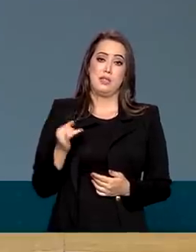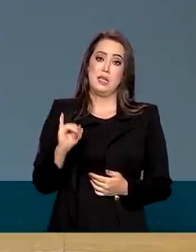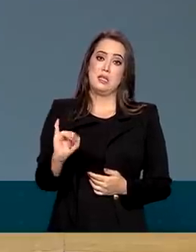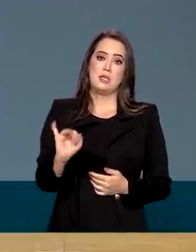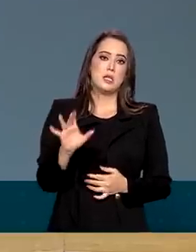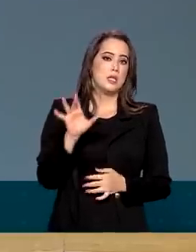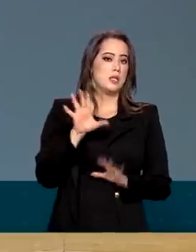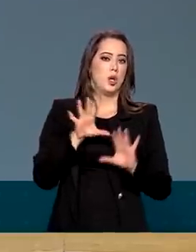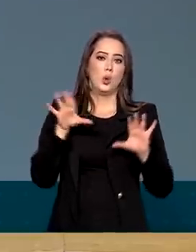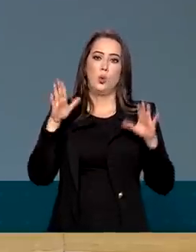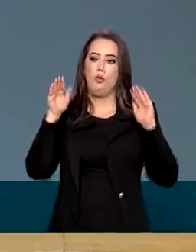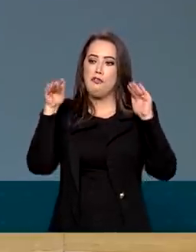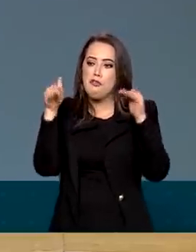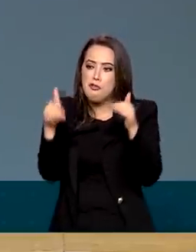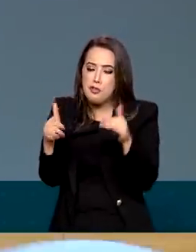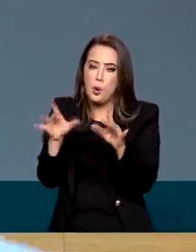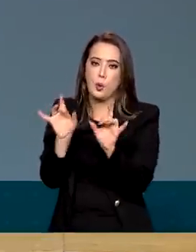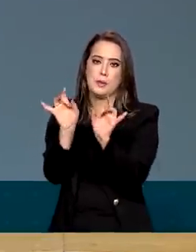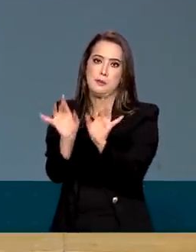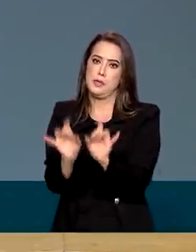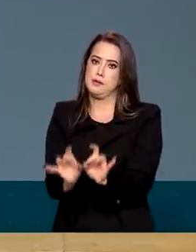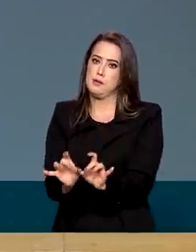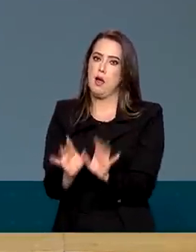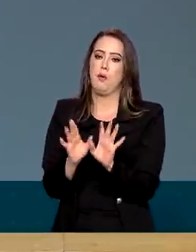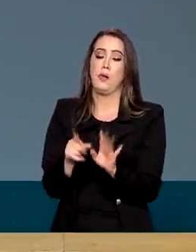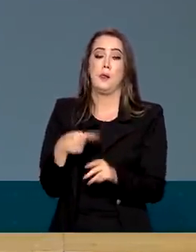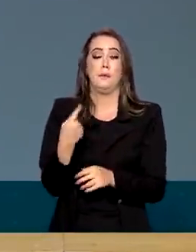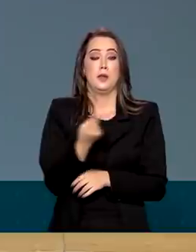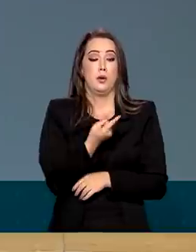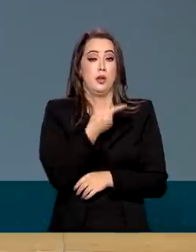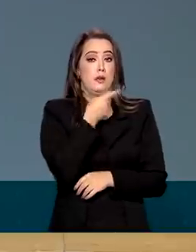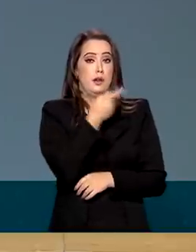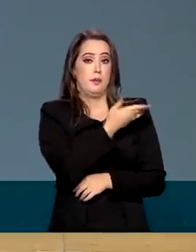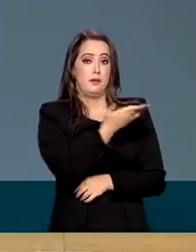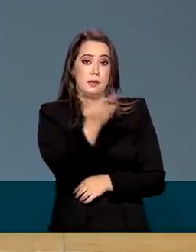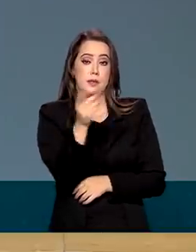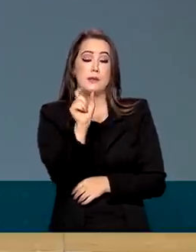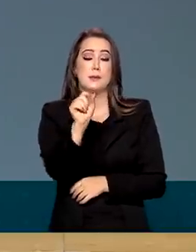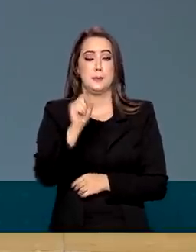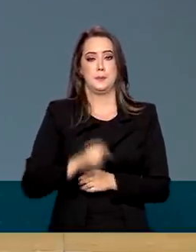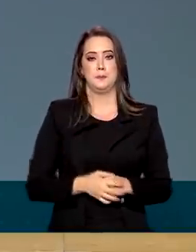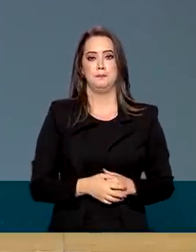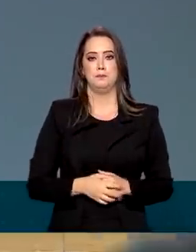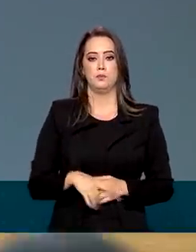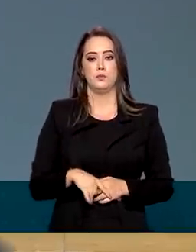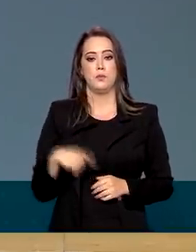muito especial. Então, eu quero garantir aqui, assegurar aqui o seguinte, nós estamos de olho nesses limites.